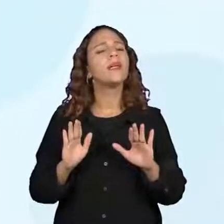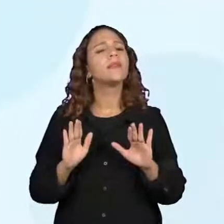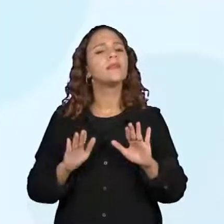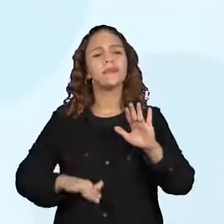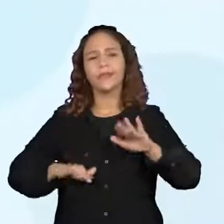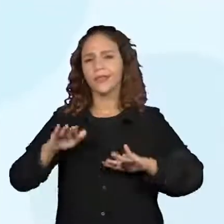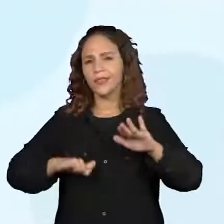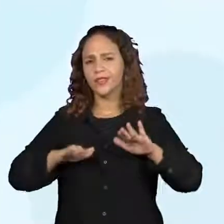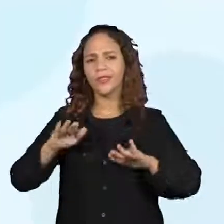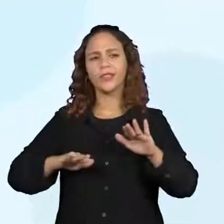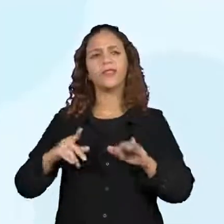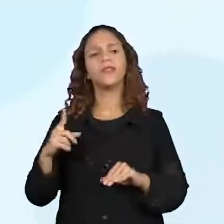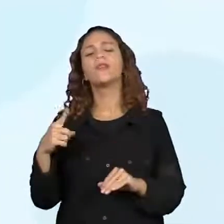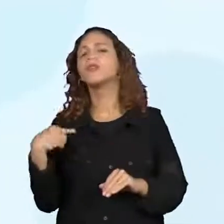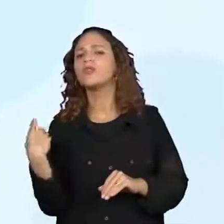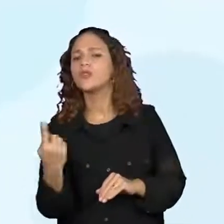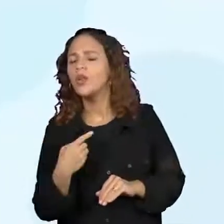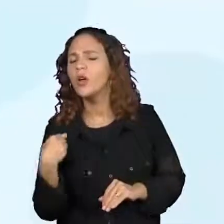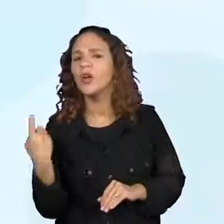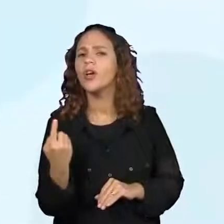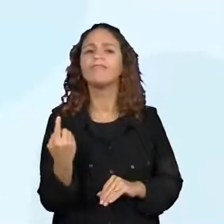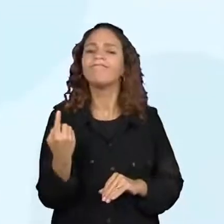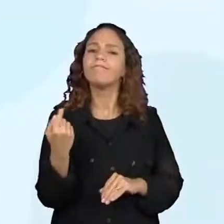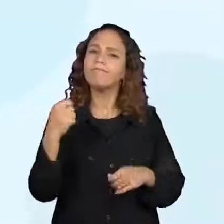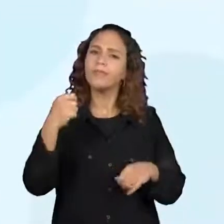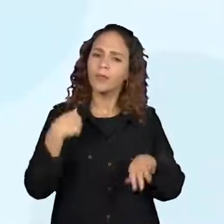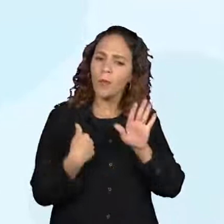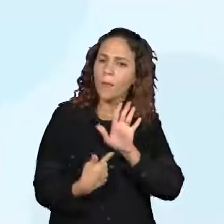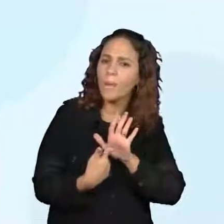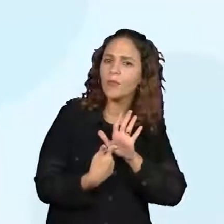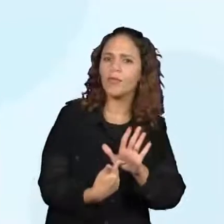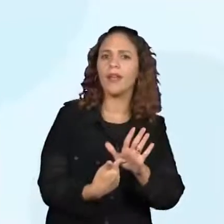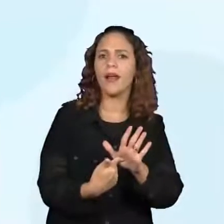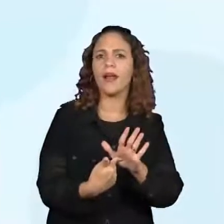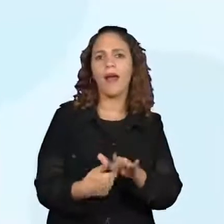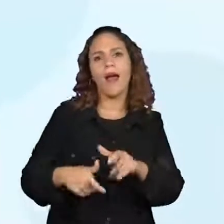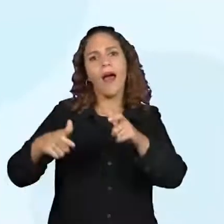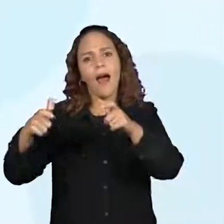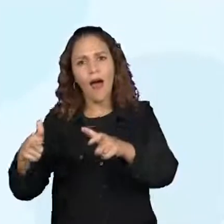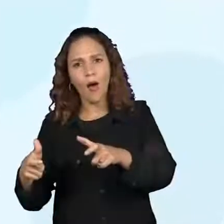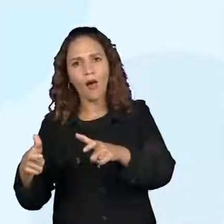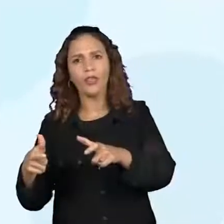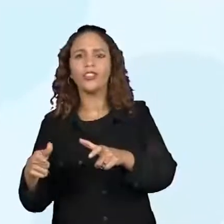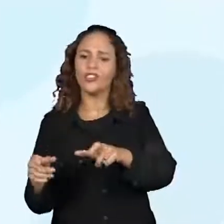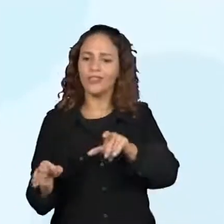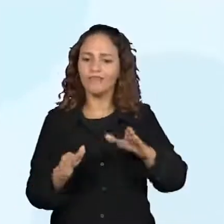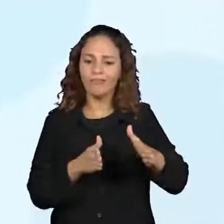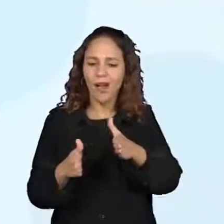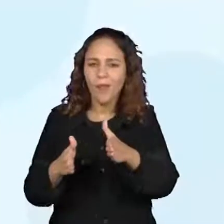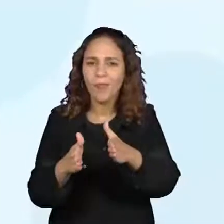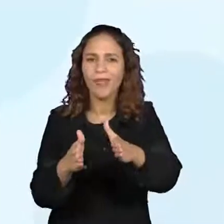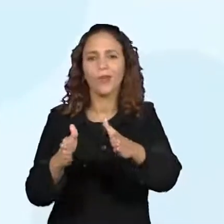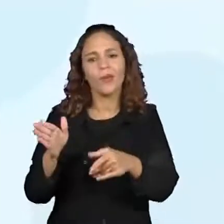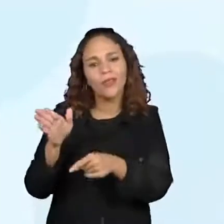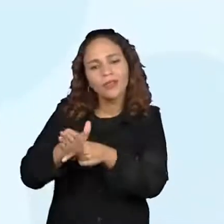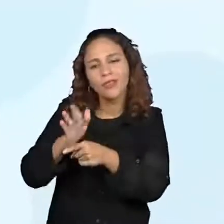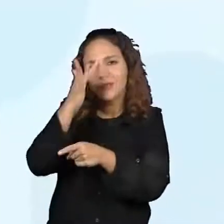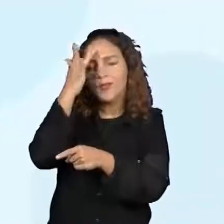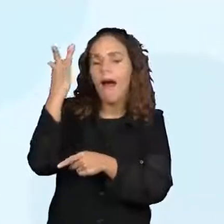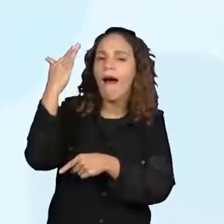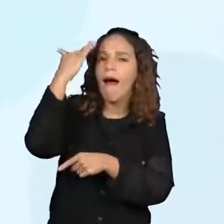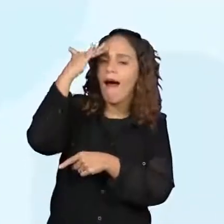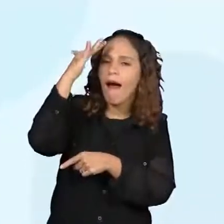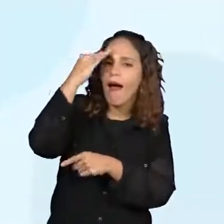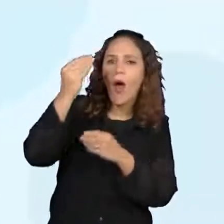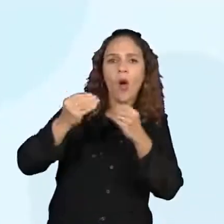nós mesmos precisamos indicar esses pontos de referência, fazer esses trajetos. E aí, como